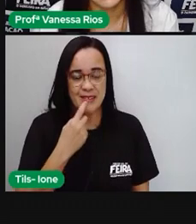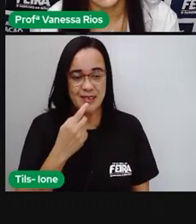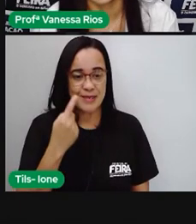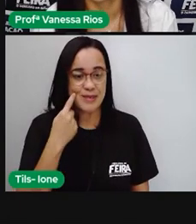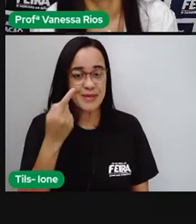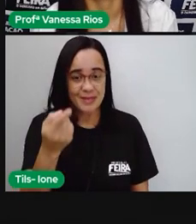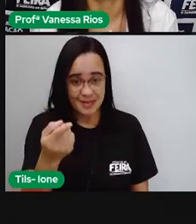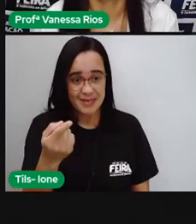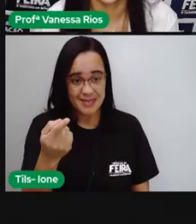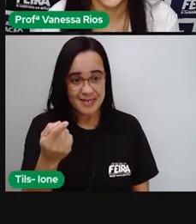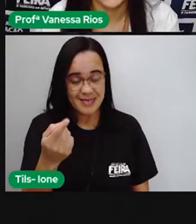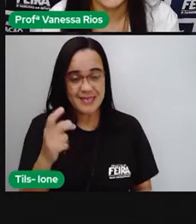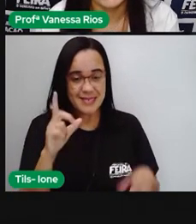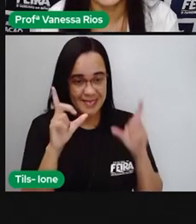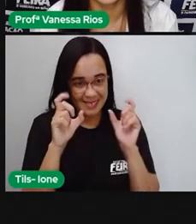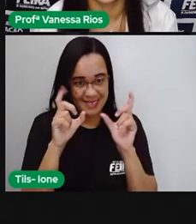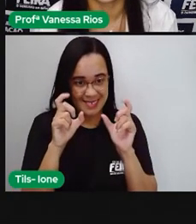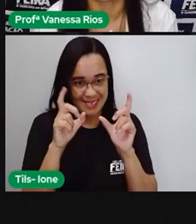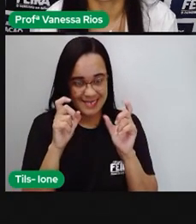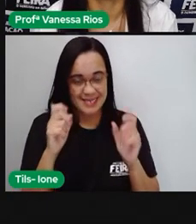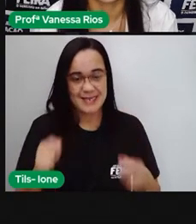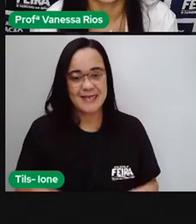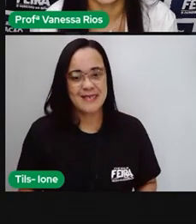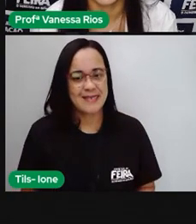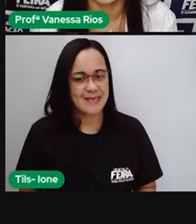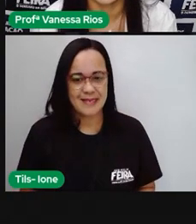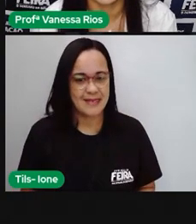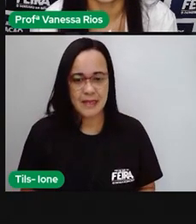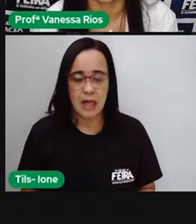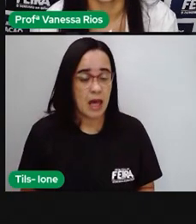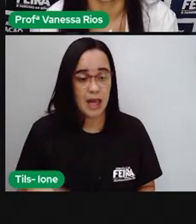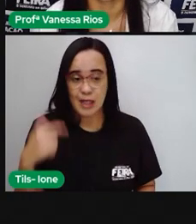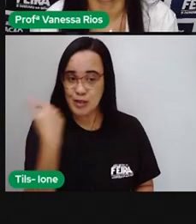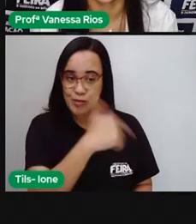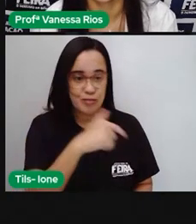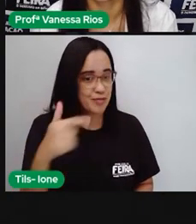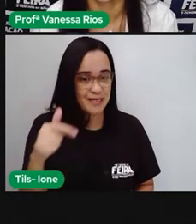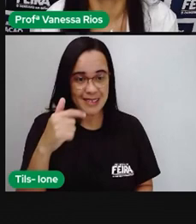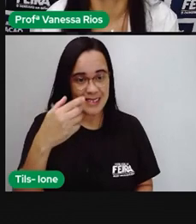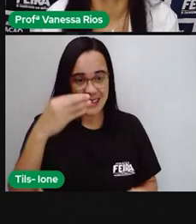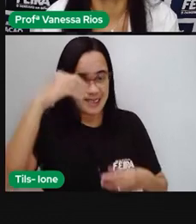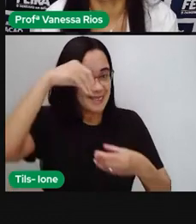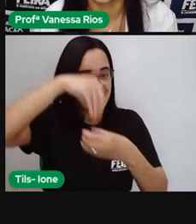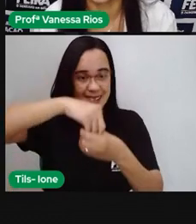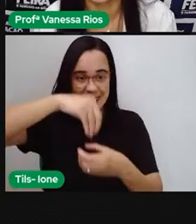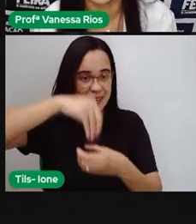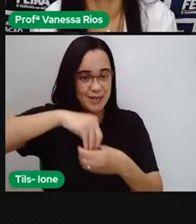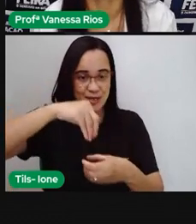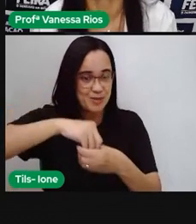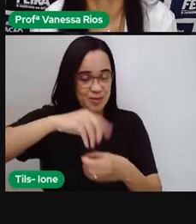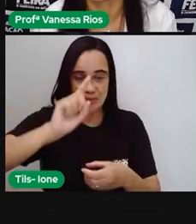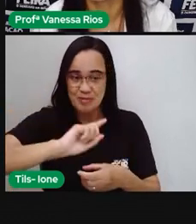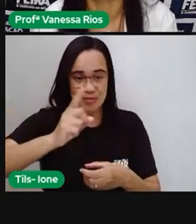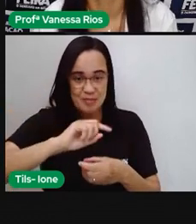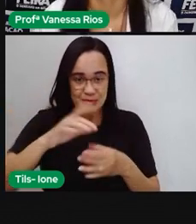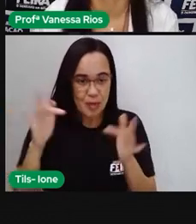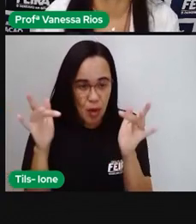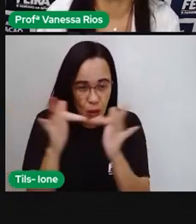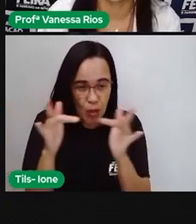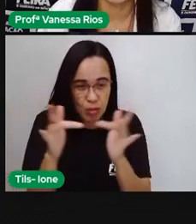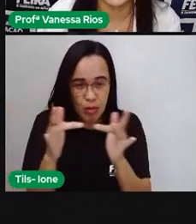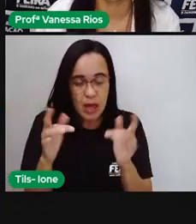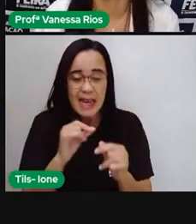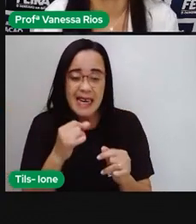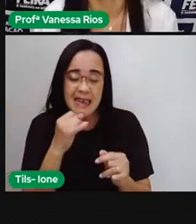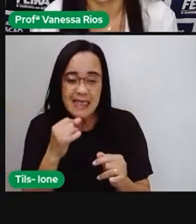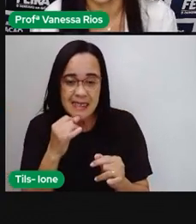exemplificar, né? Que o nosso corpo humano, ele não tem simetria, né? Os nossos órgãos, eles não estão combinados de forma que